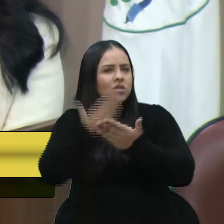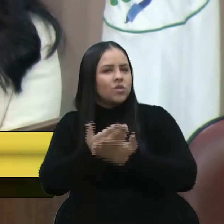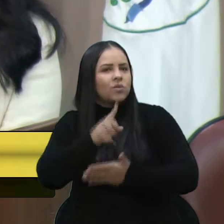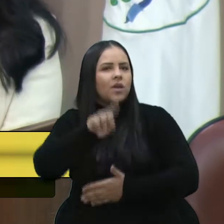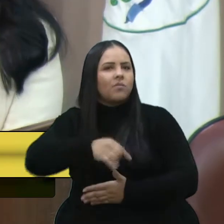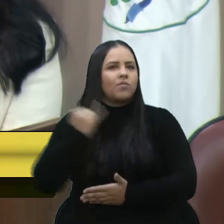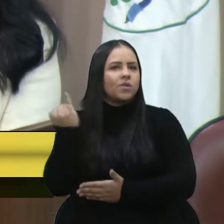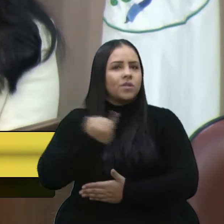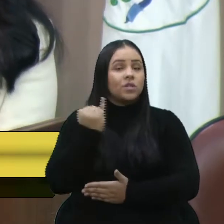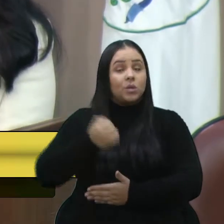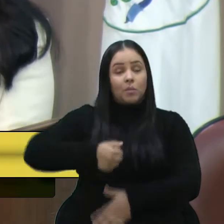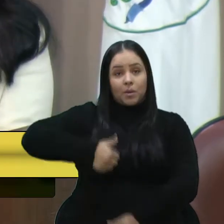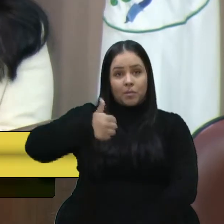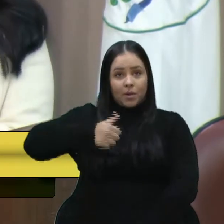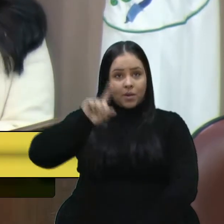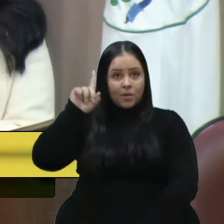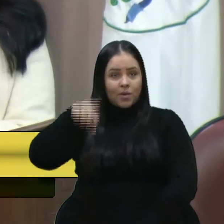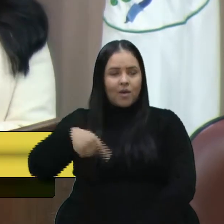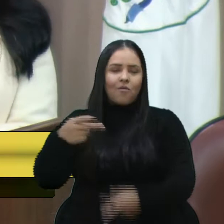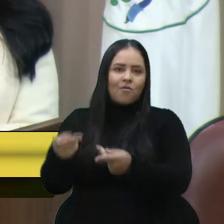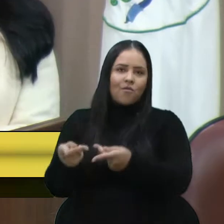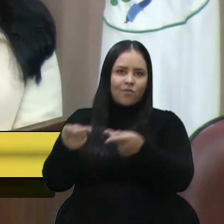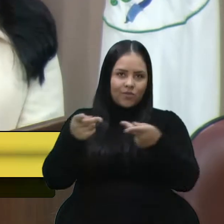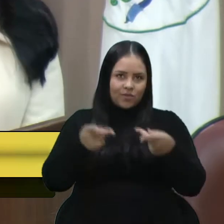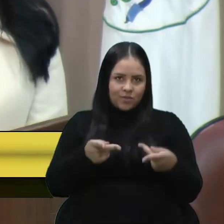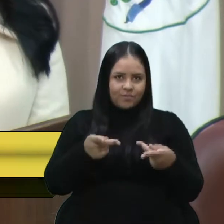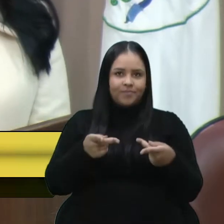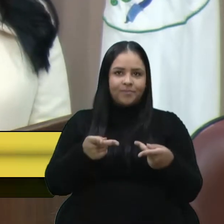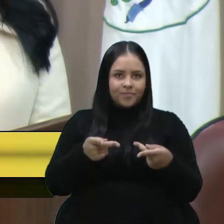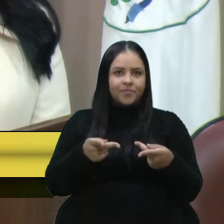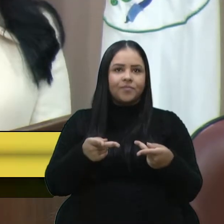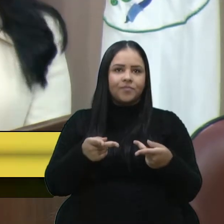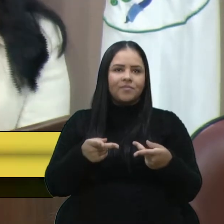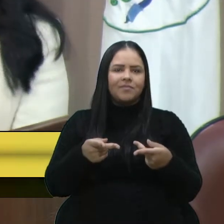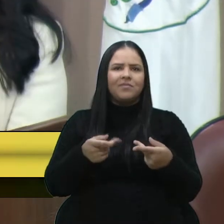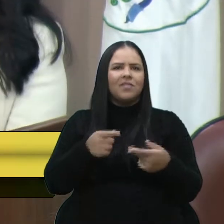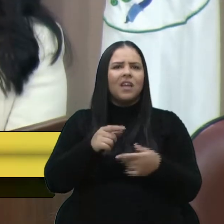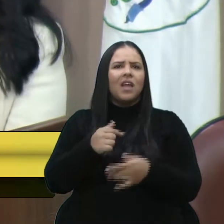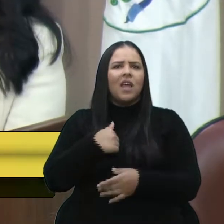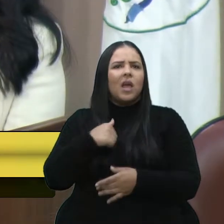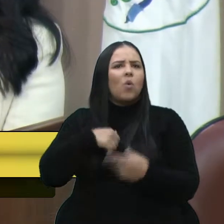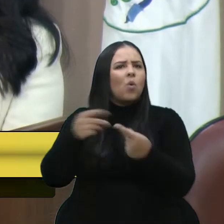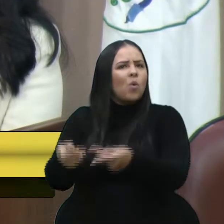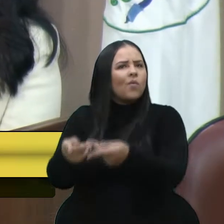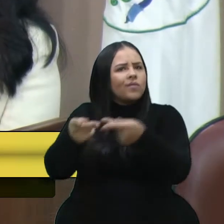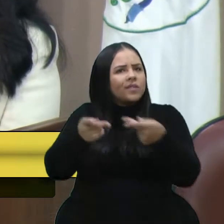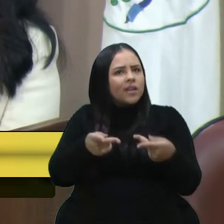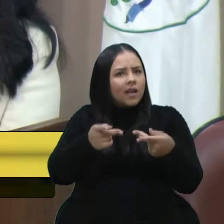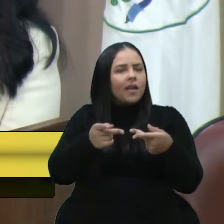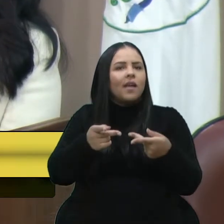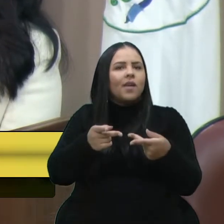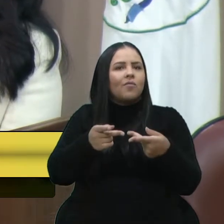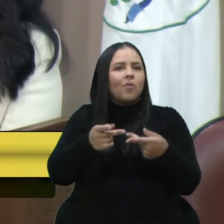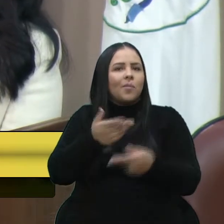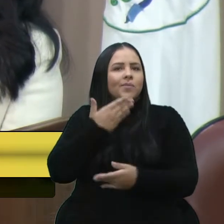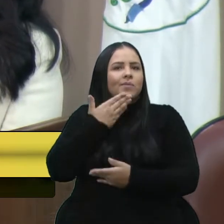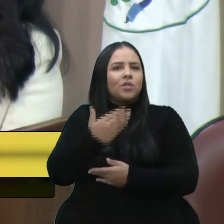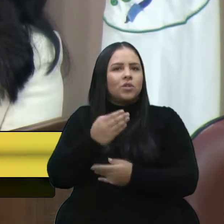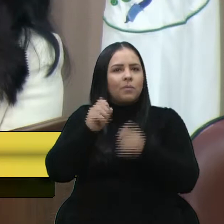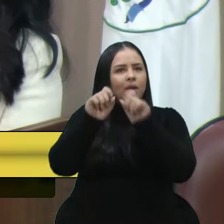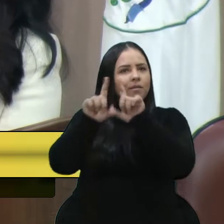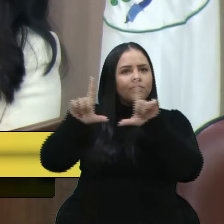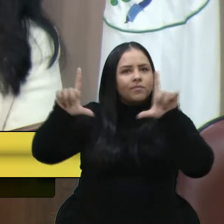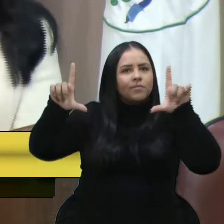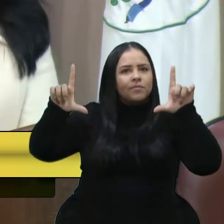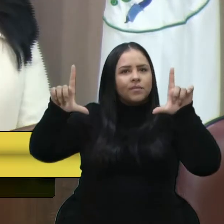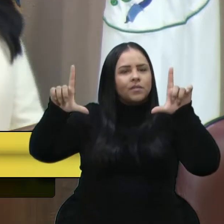E o primeiro deles é um convite. E aí para fazer esse convite, eu até vou pedir para a gente colocar na tela, para a